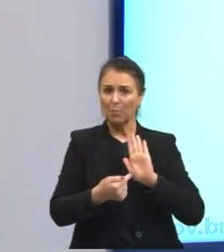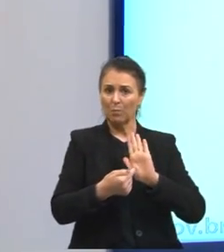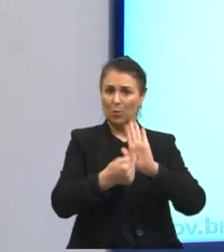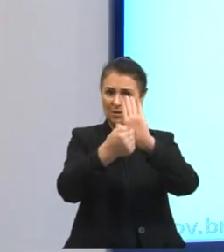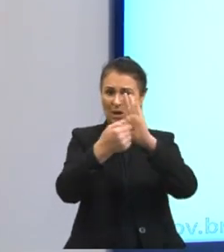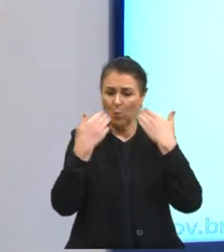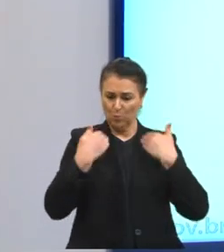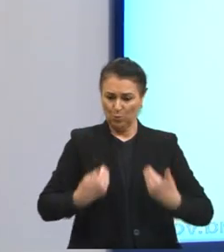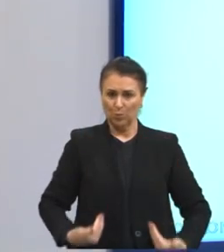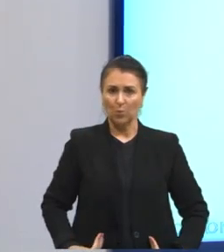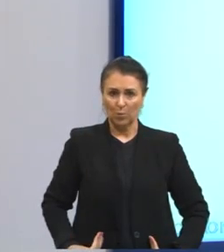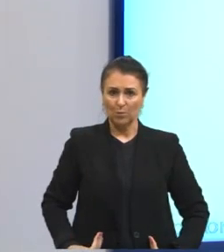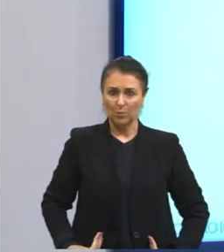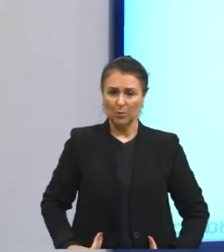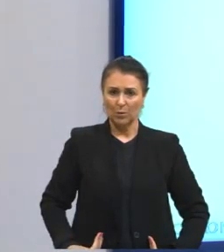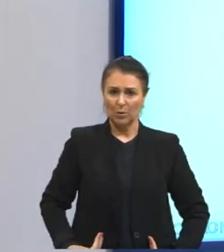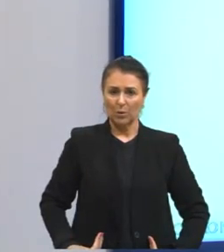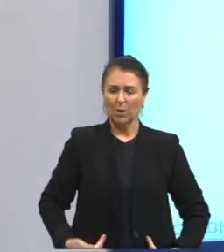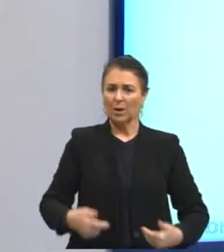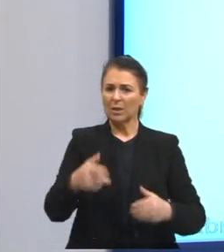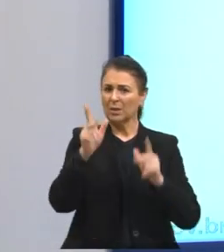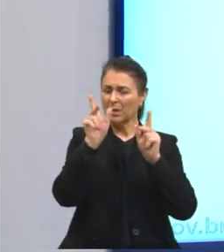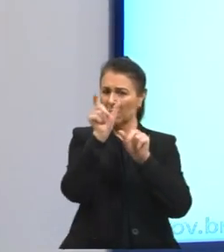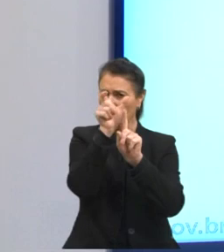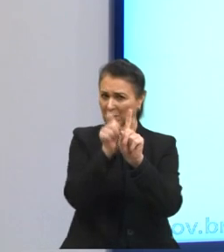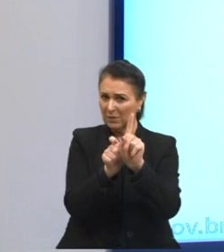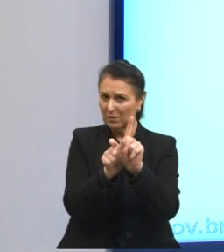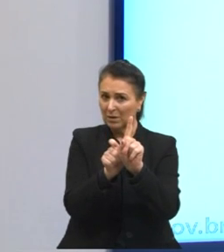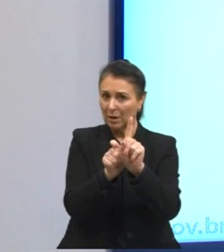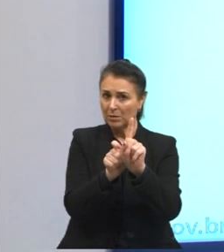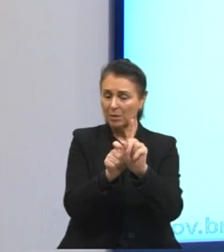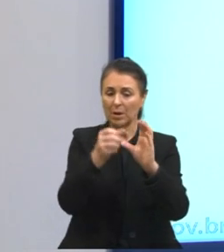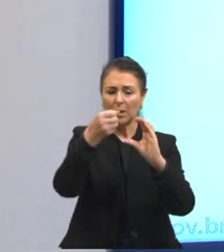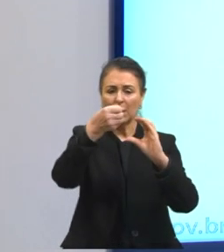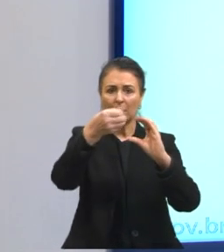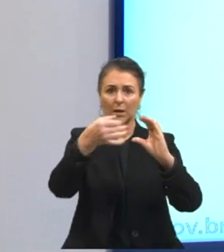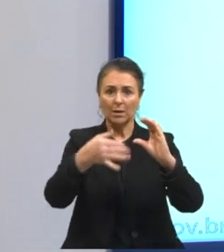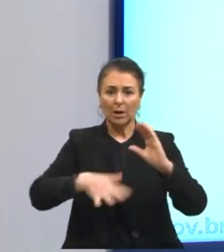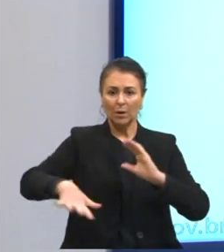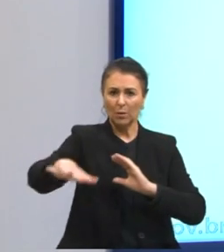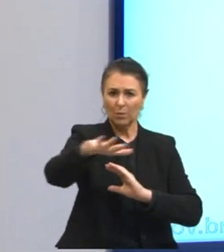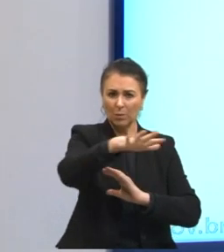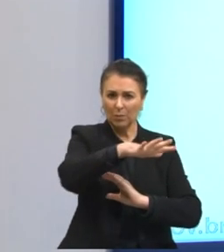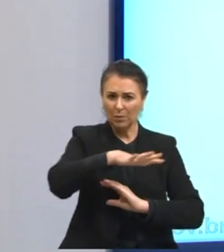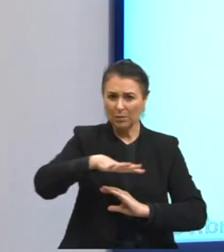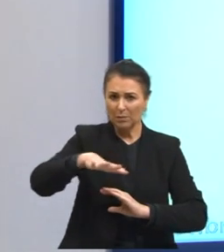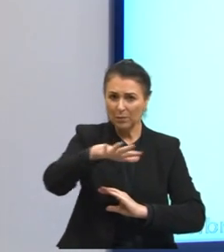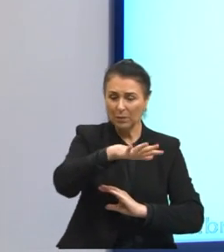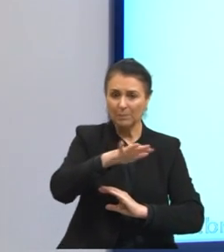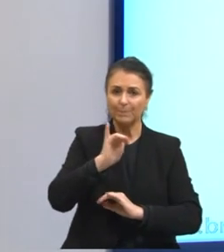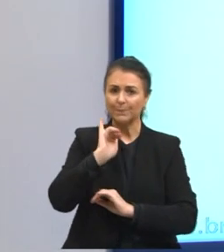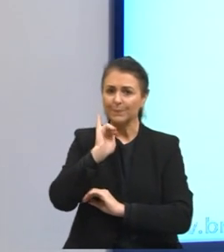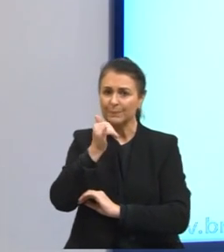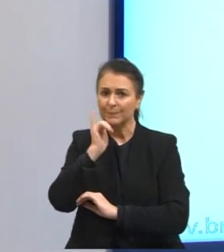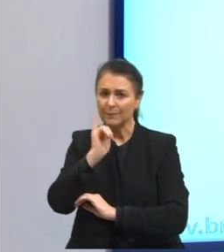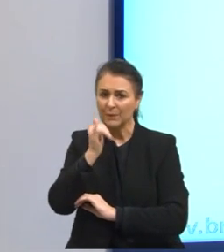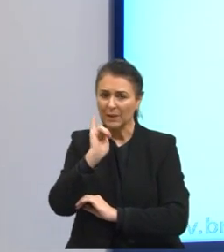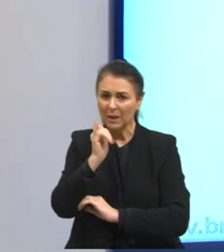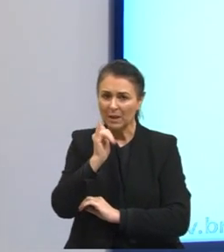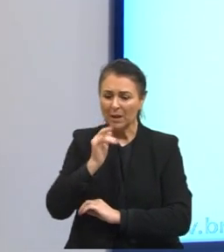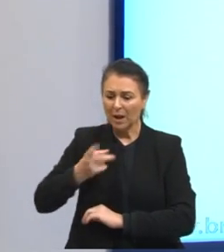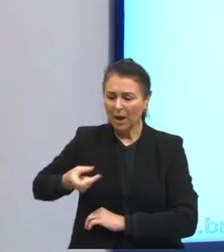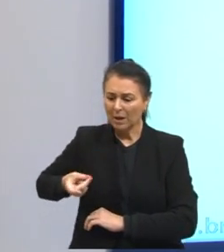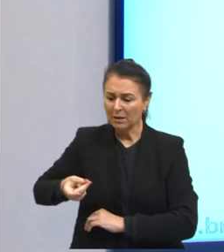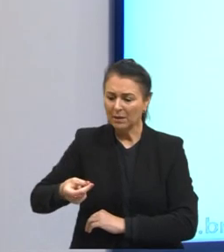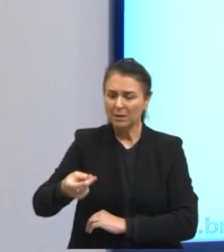personagem? Caracterizar o espaço do conto? Narrar a perenidade da